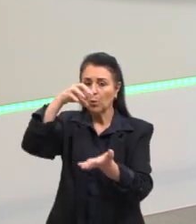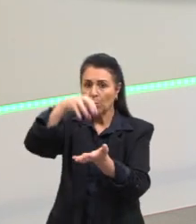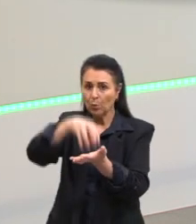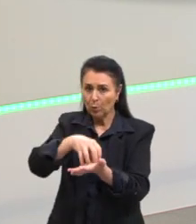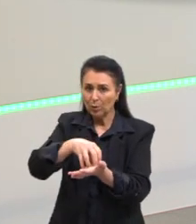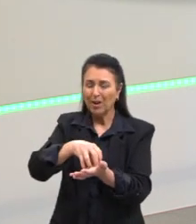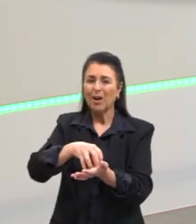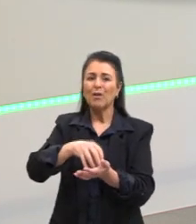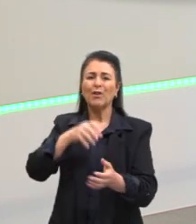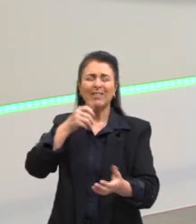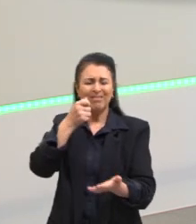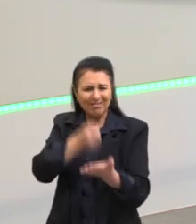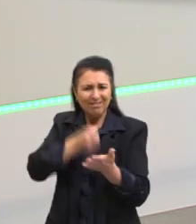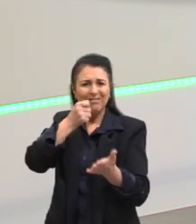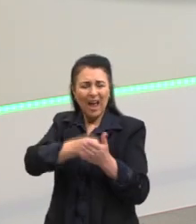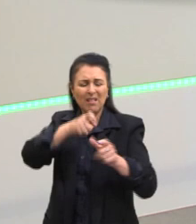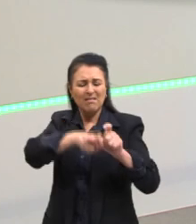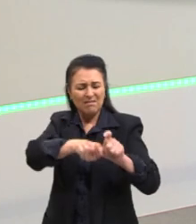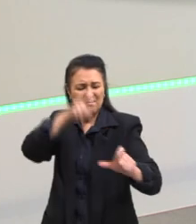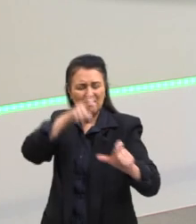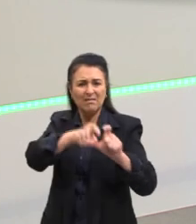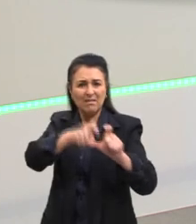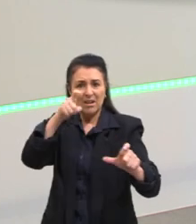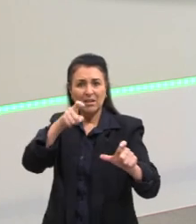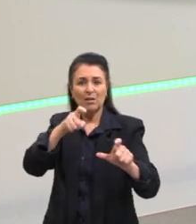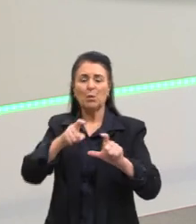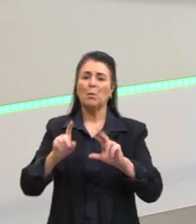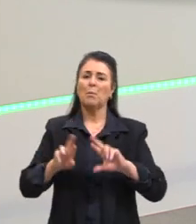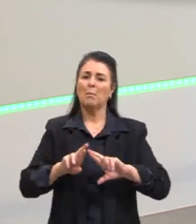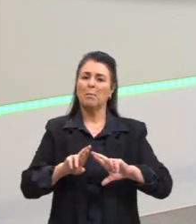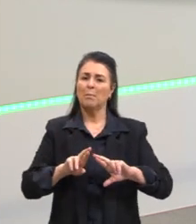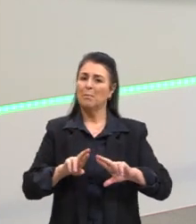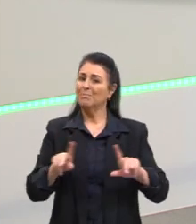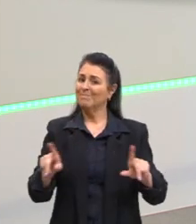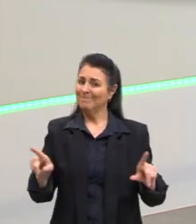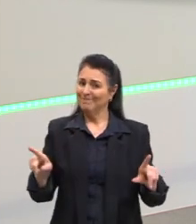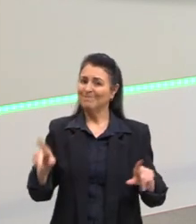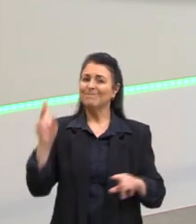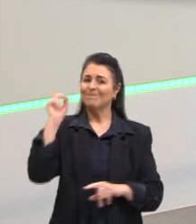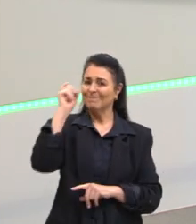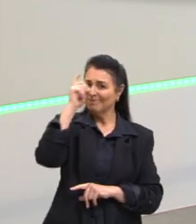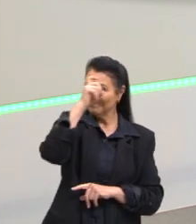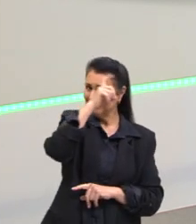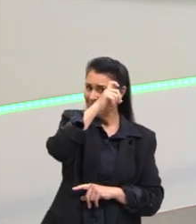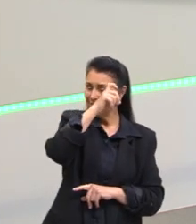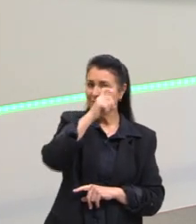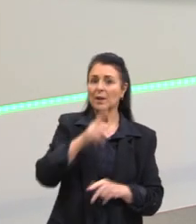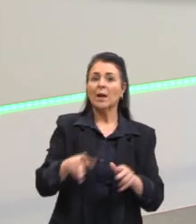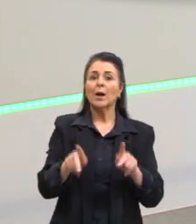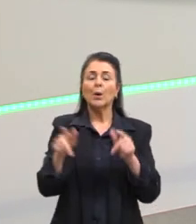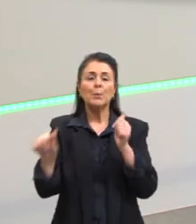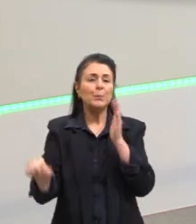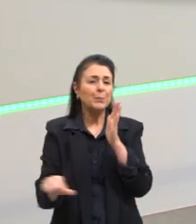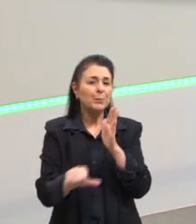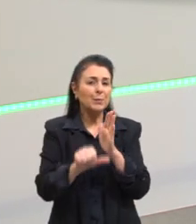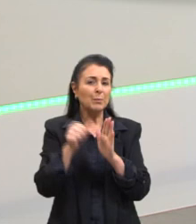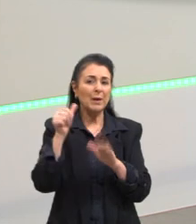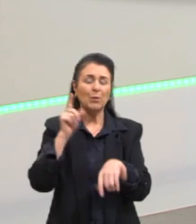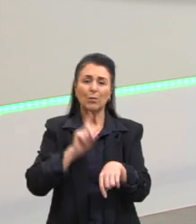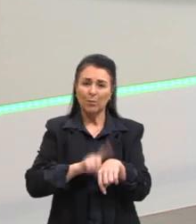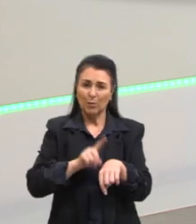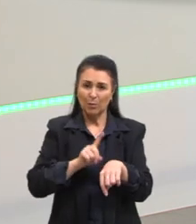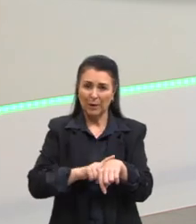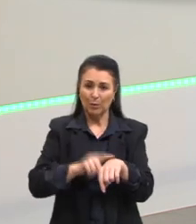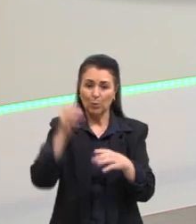tentando se desvencilhar. Mas acho que o primeiro momento que, de fato, dentro da história da literatura, a gente consegue